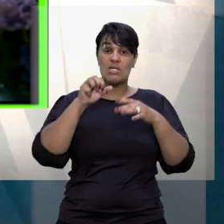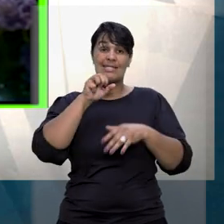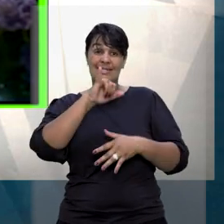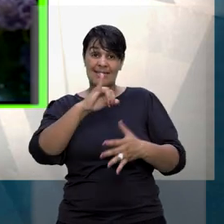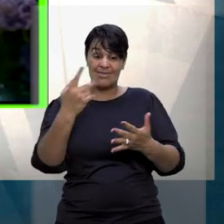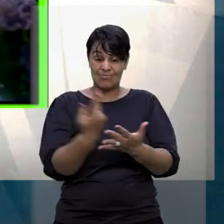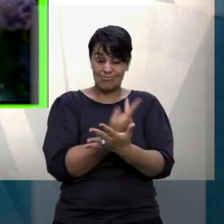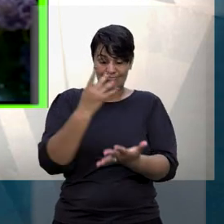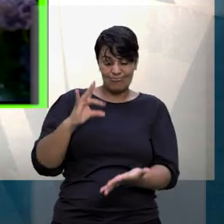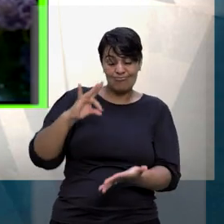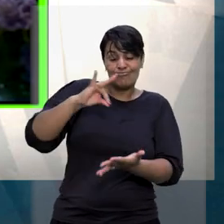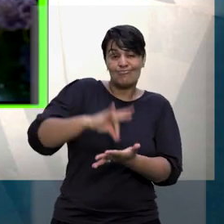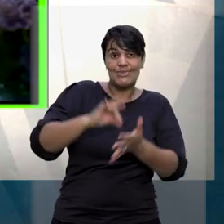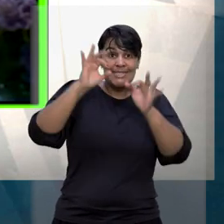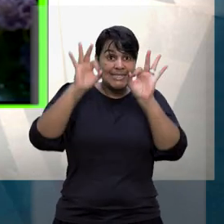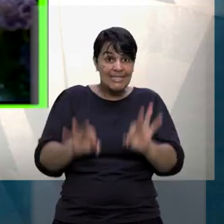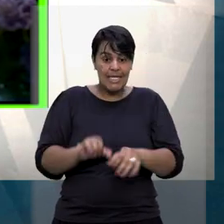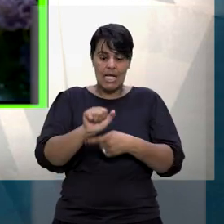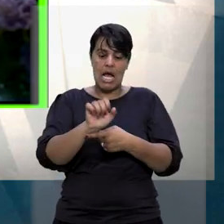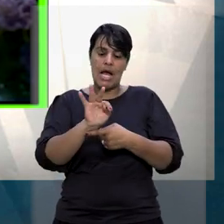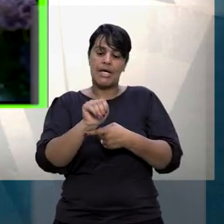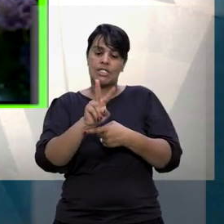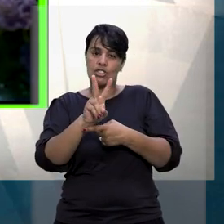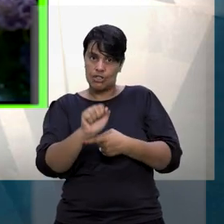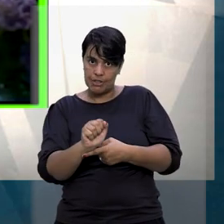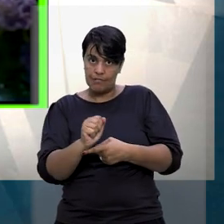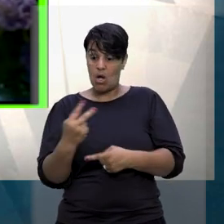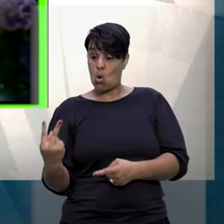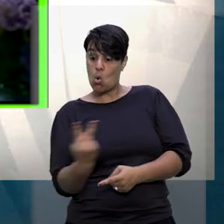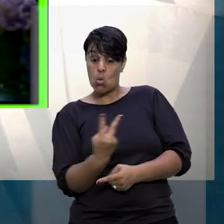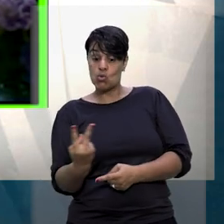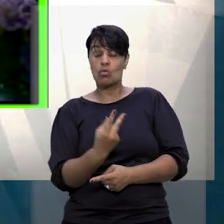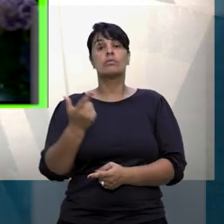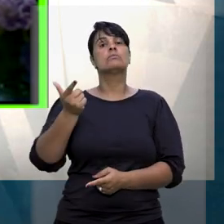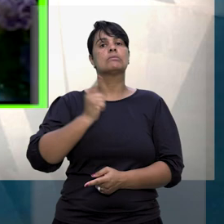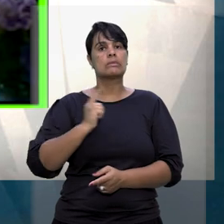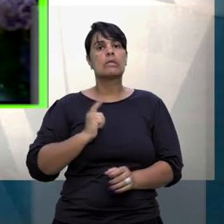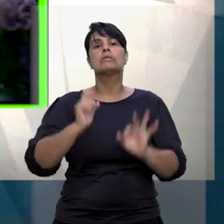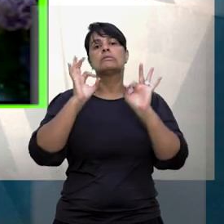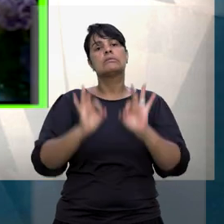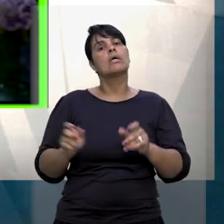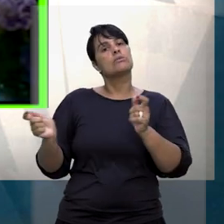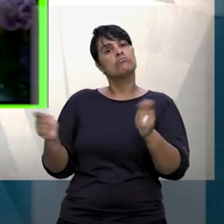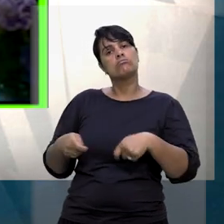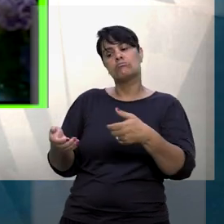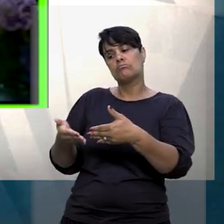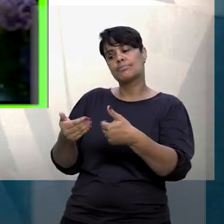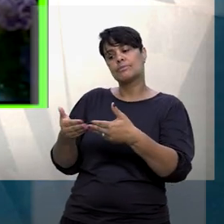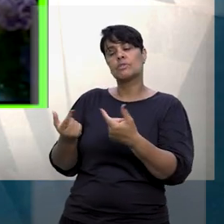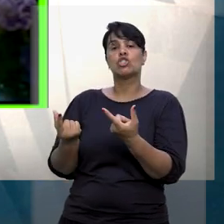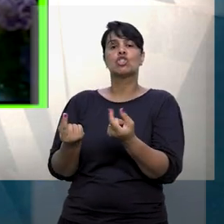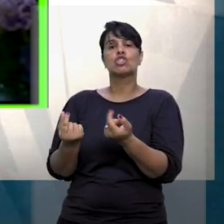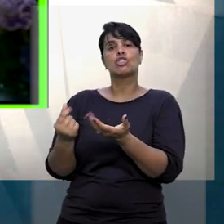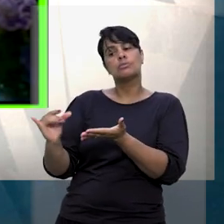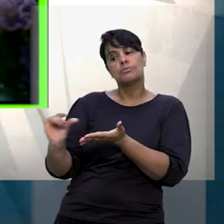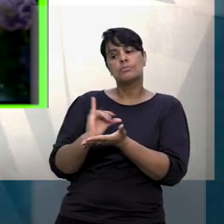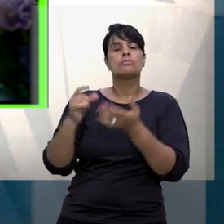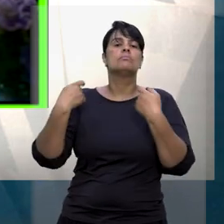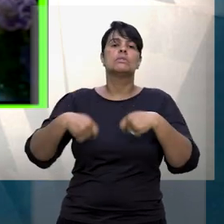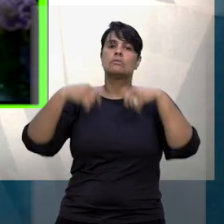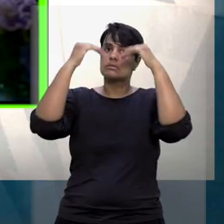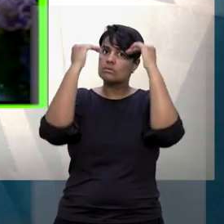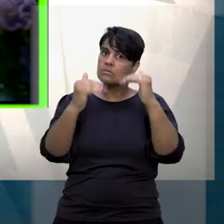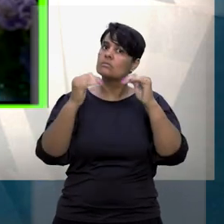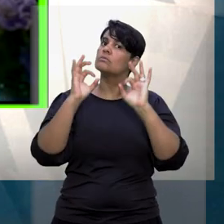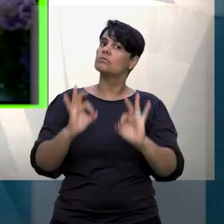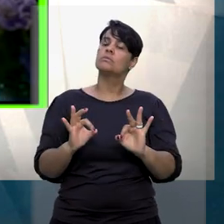que quando se trata de legitimidade ativa, tanto a estipulante quanto os beneficiários podem exigir do prestador de serviço